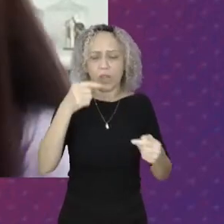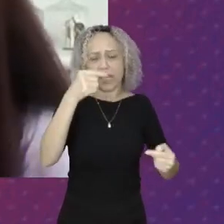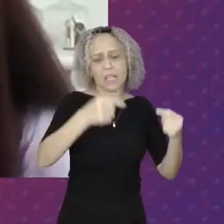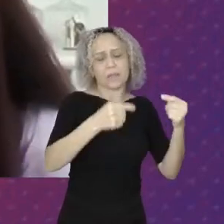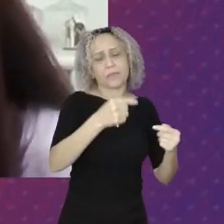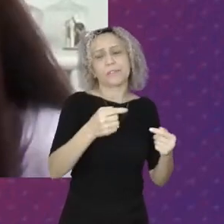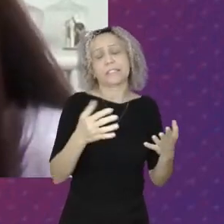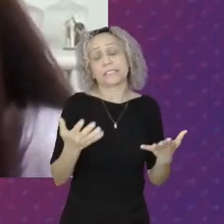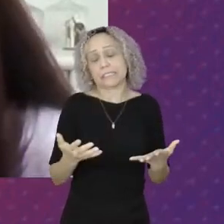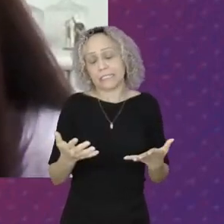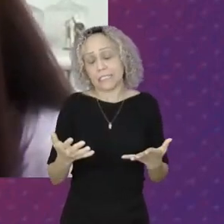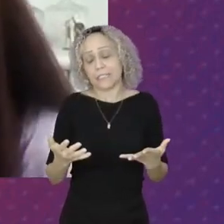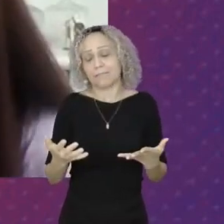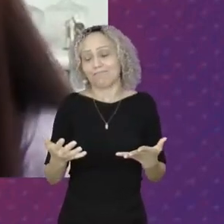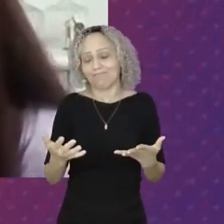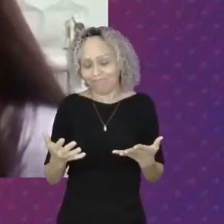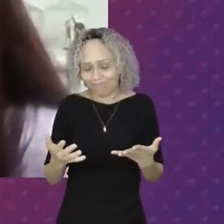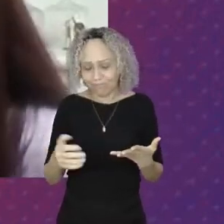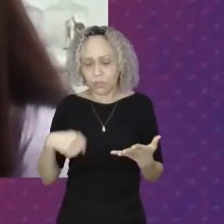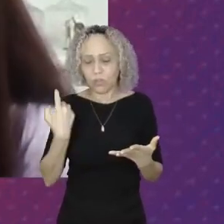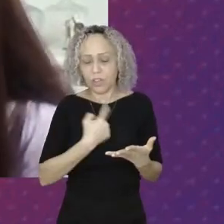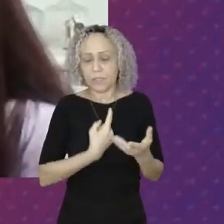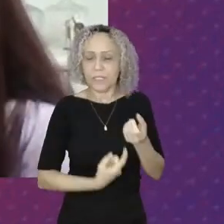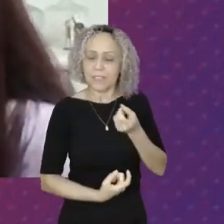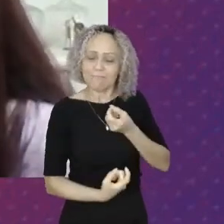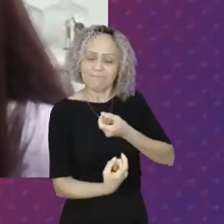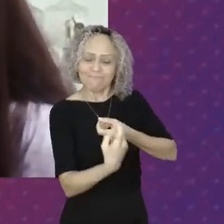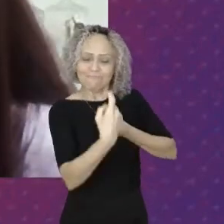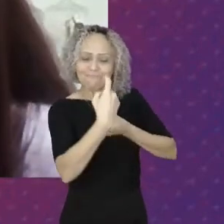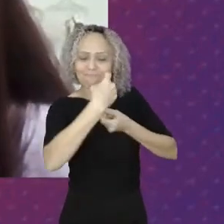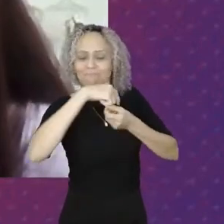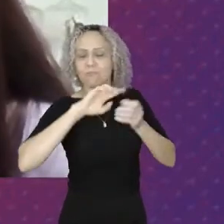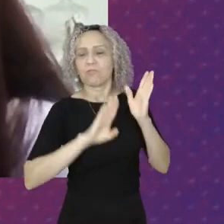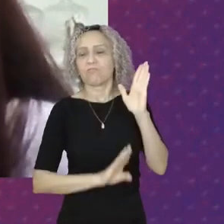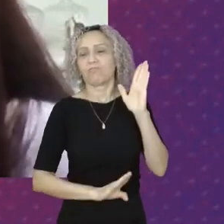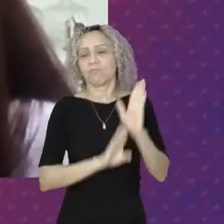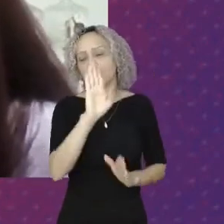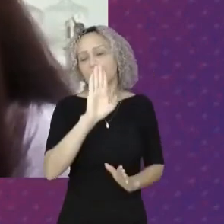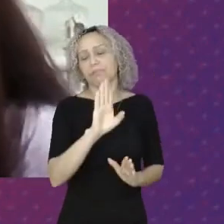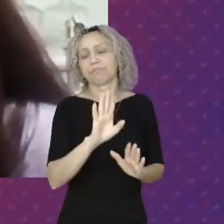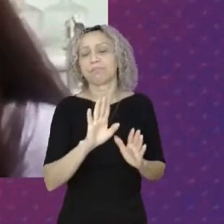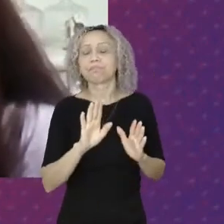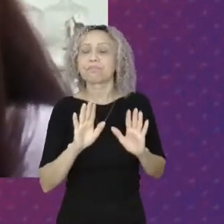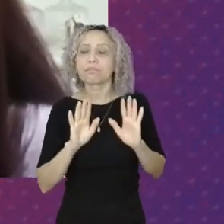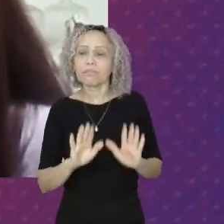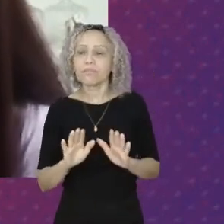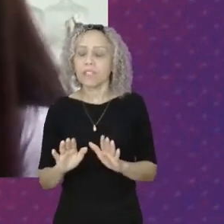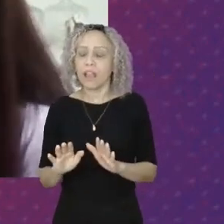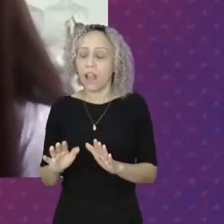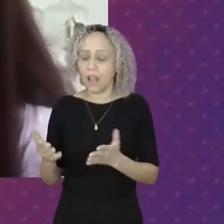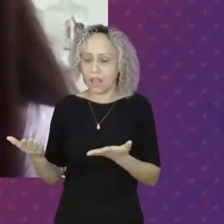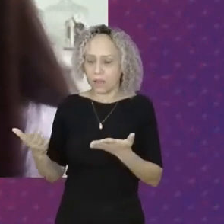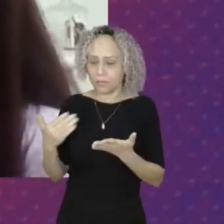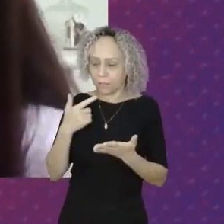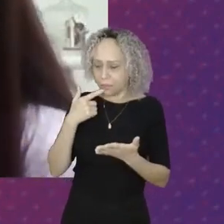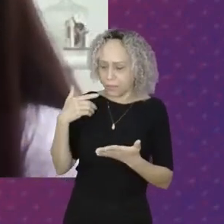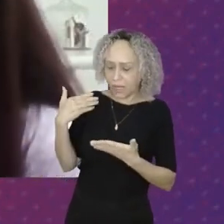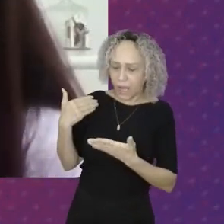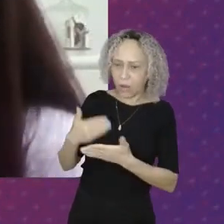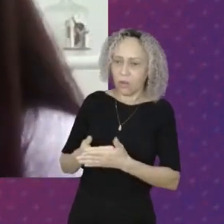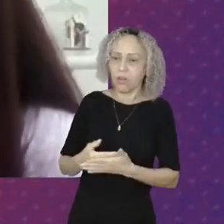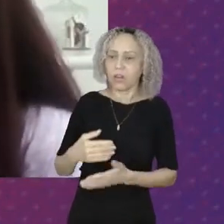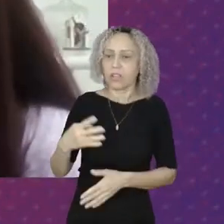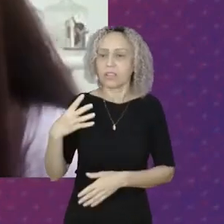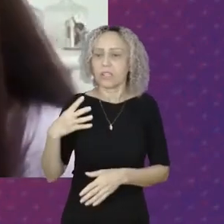adoecimento No meio rural A gente também Passou agora Pelo quarto Festival nacional Da juventude rural